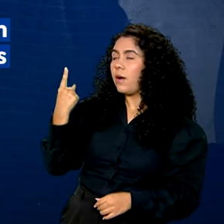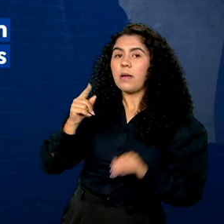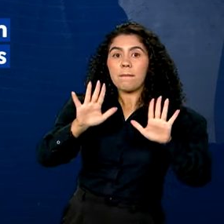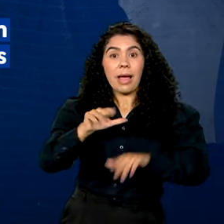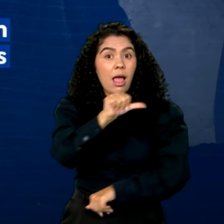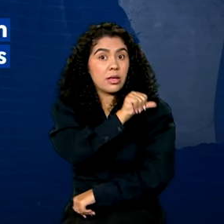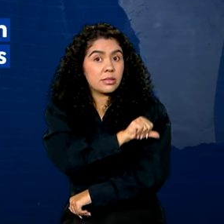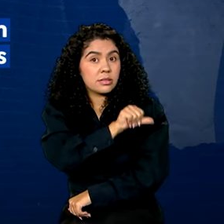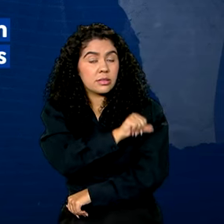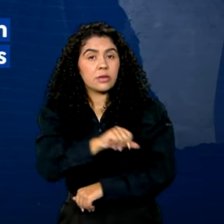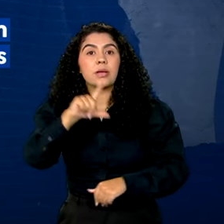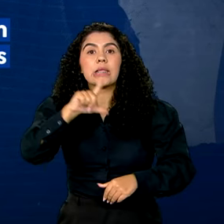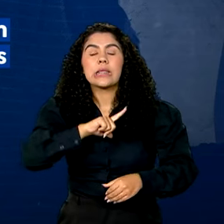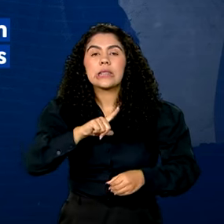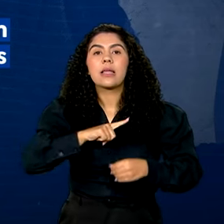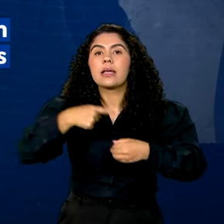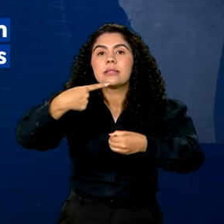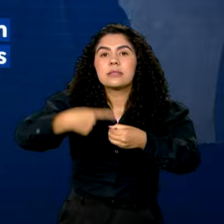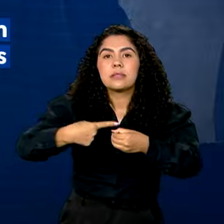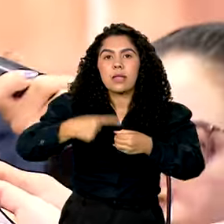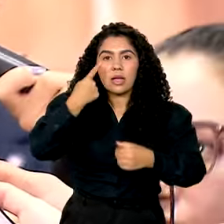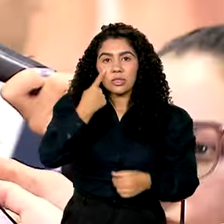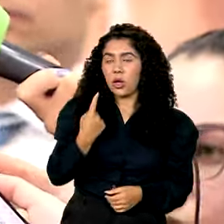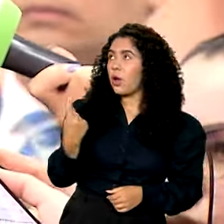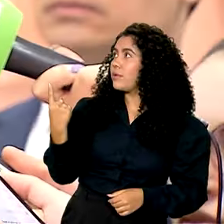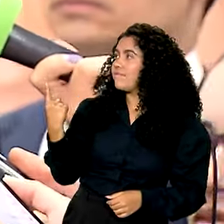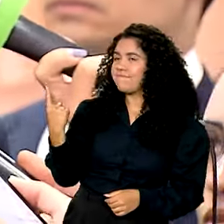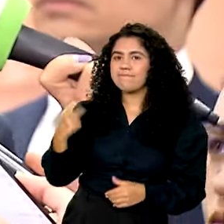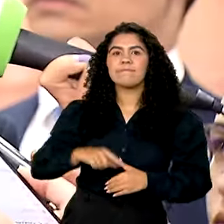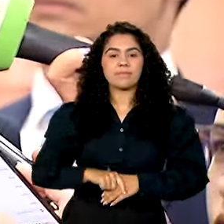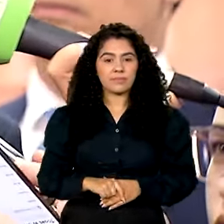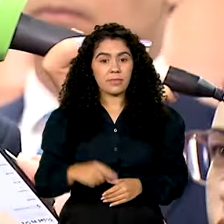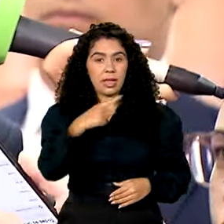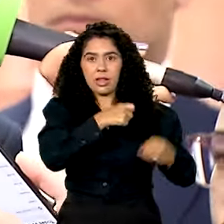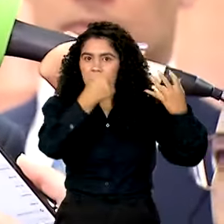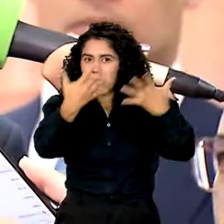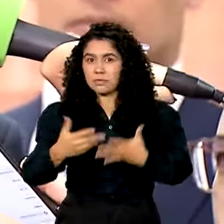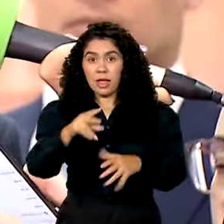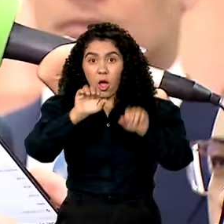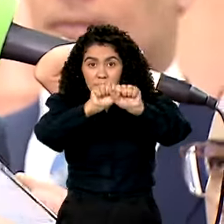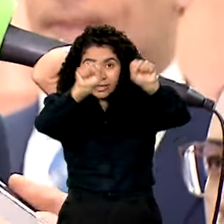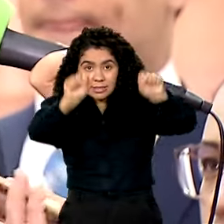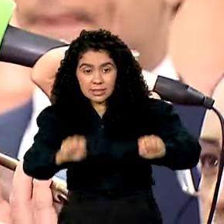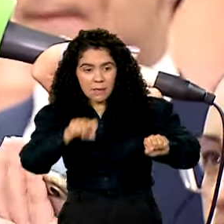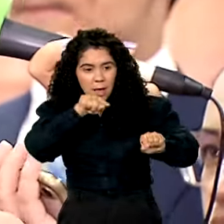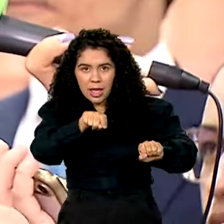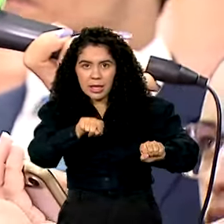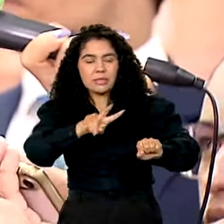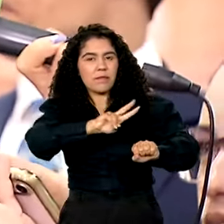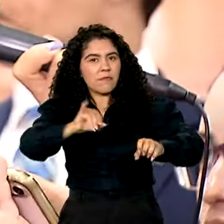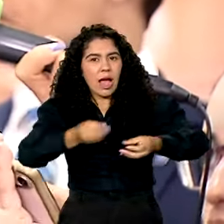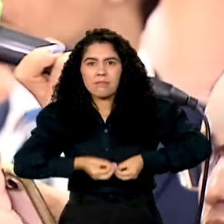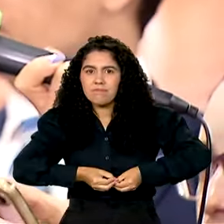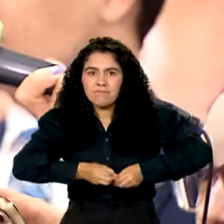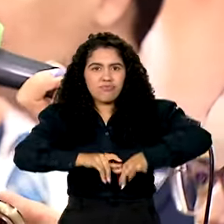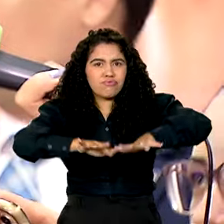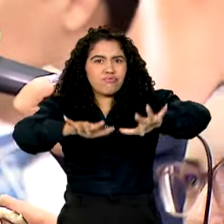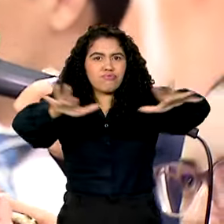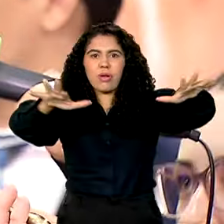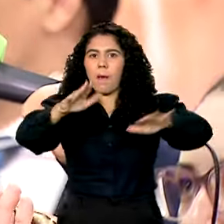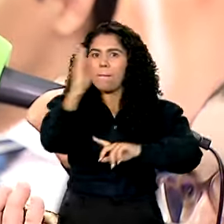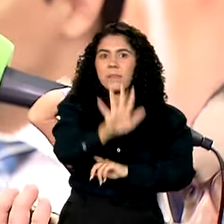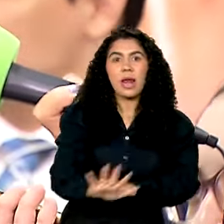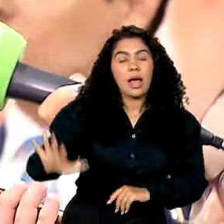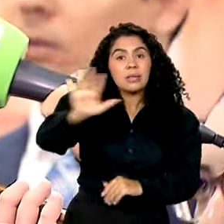foram Petrópolis e Angra dos Reis. Será para todo o Brasil. Nós vamos começar um teste